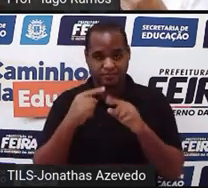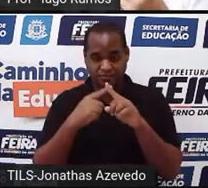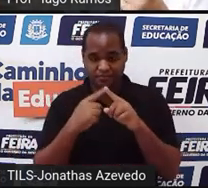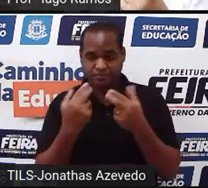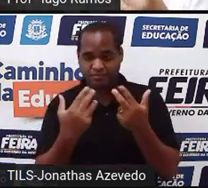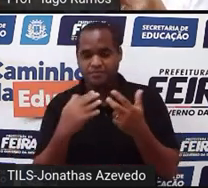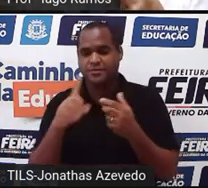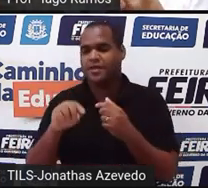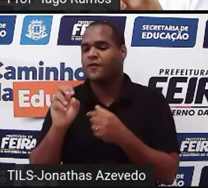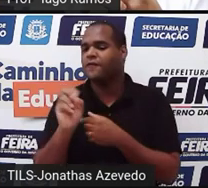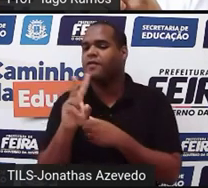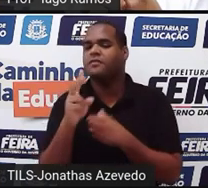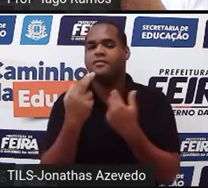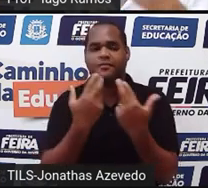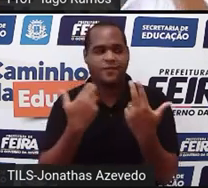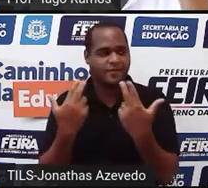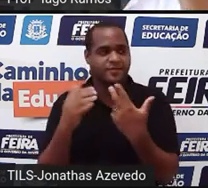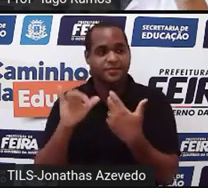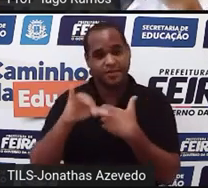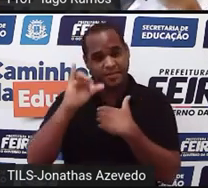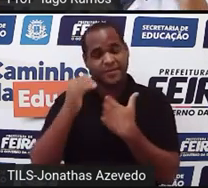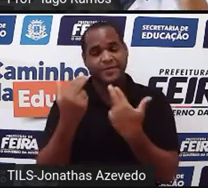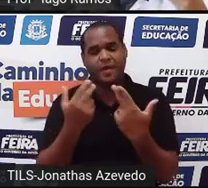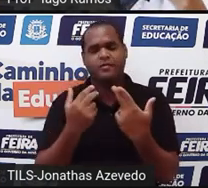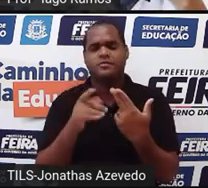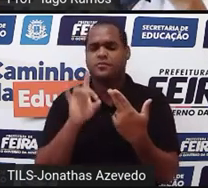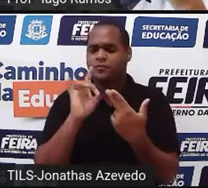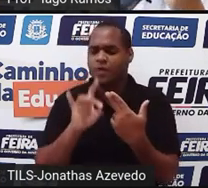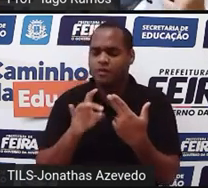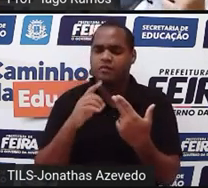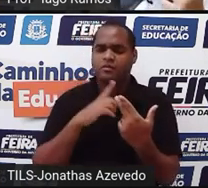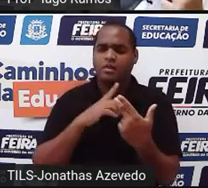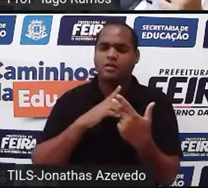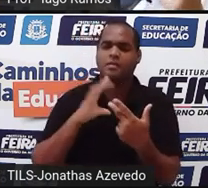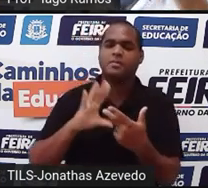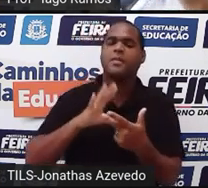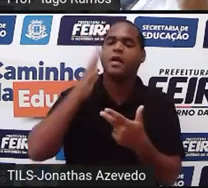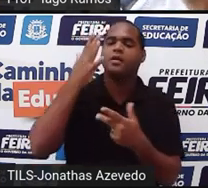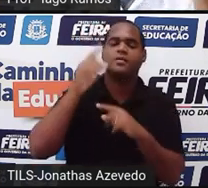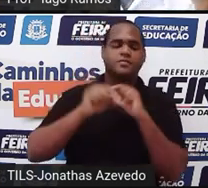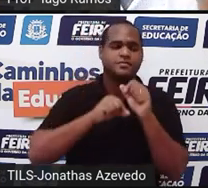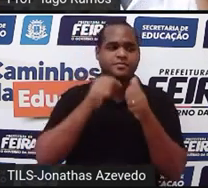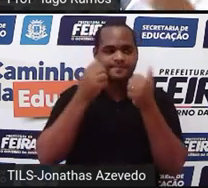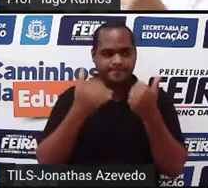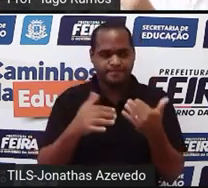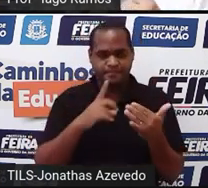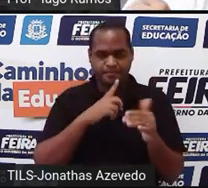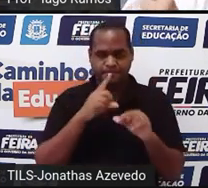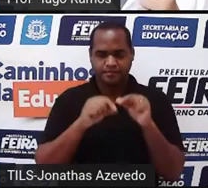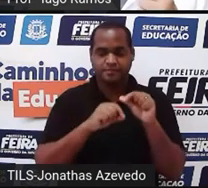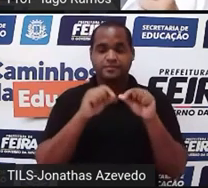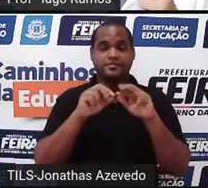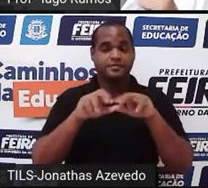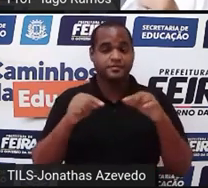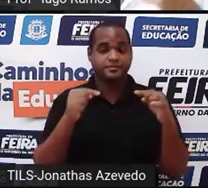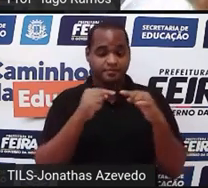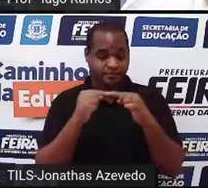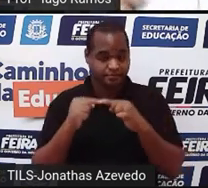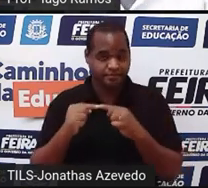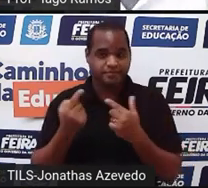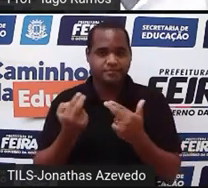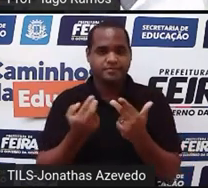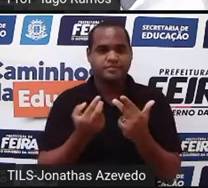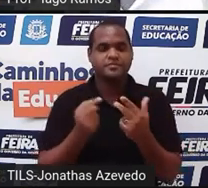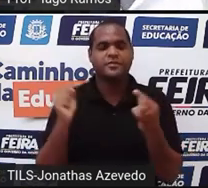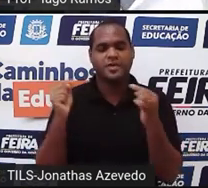ser o mesmo valor de y na outra. Então, só isso acontece se tiver pontos em comum, que